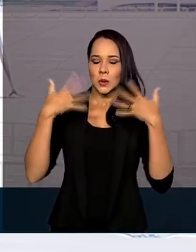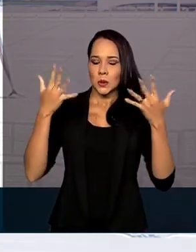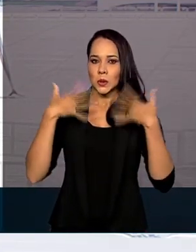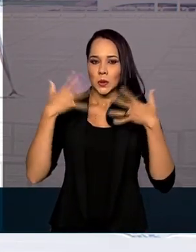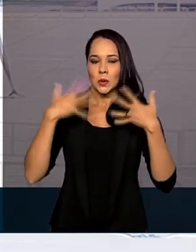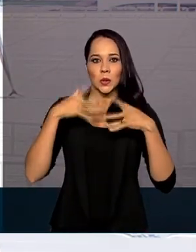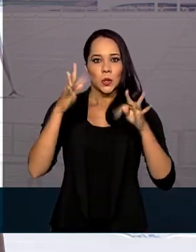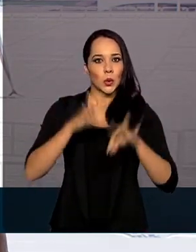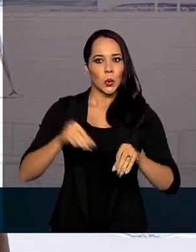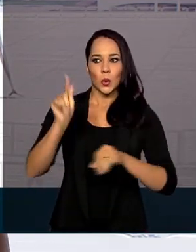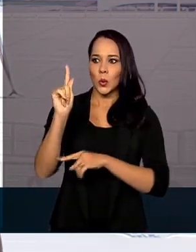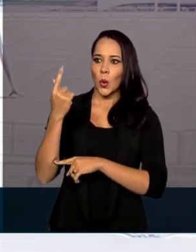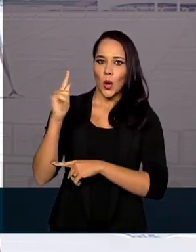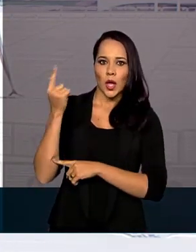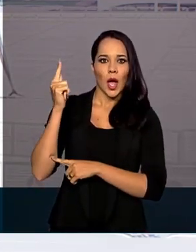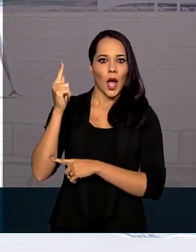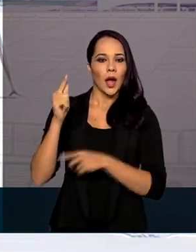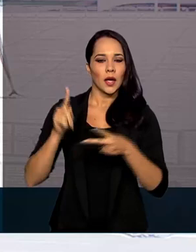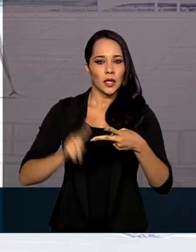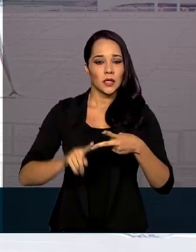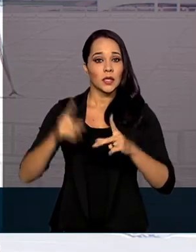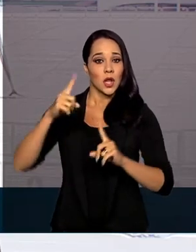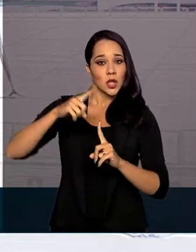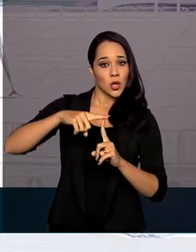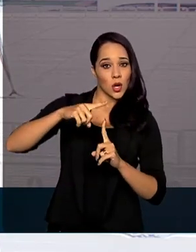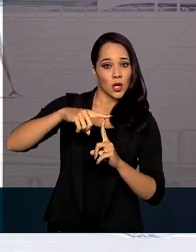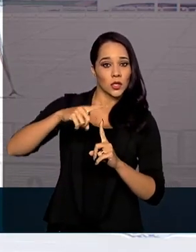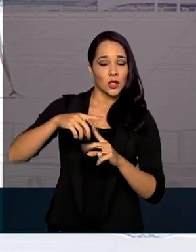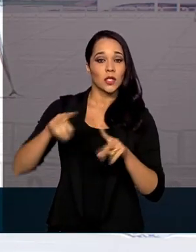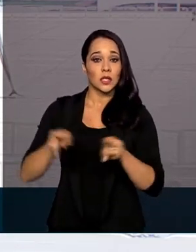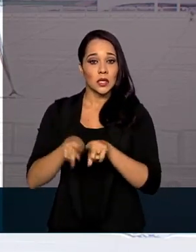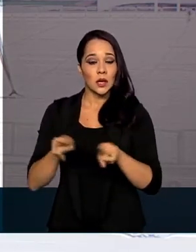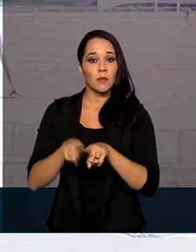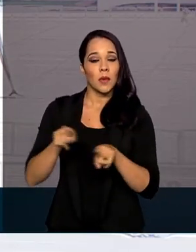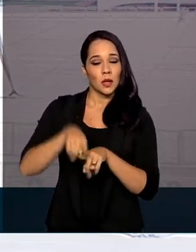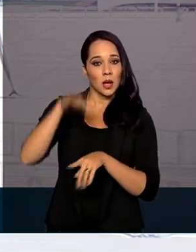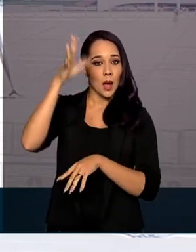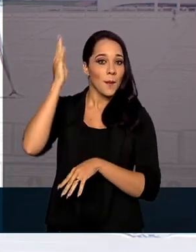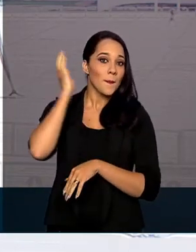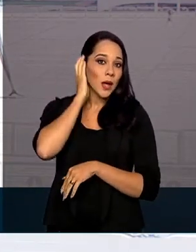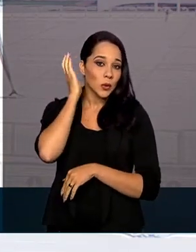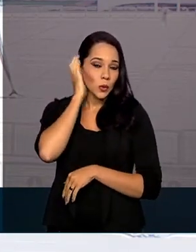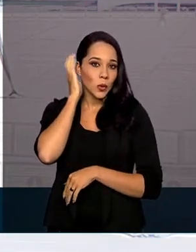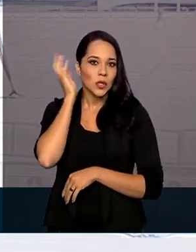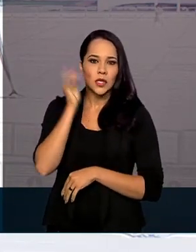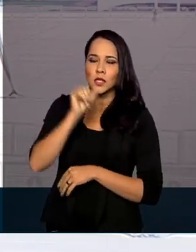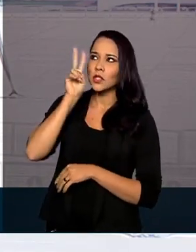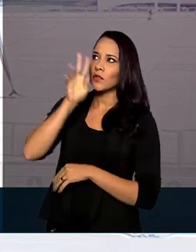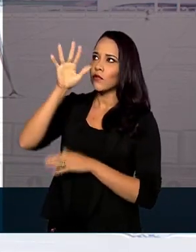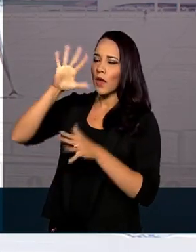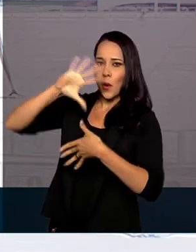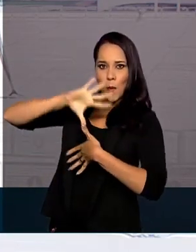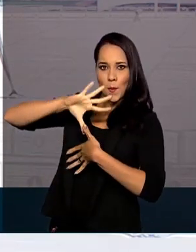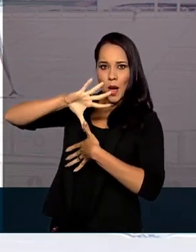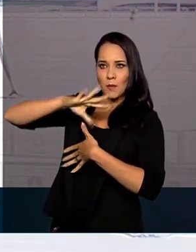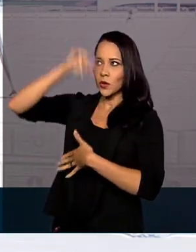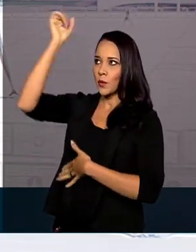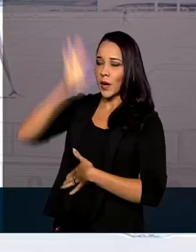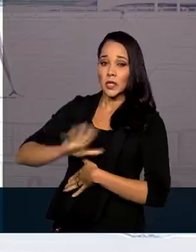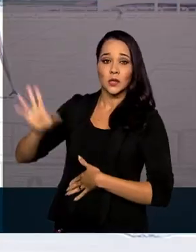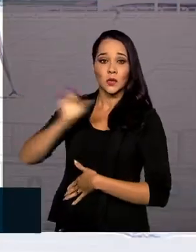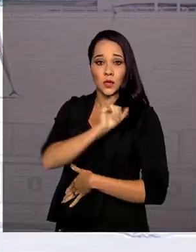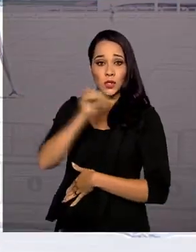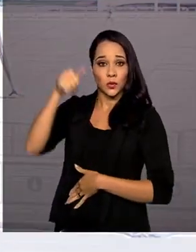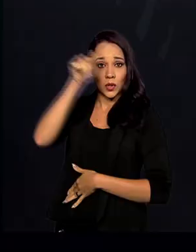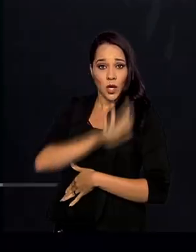todo o estado de Goiás, boa parte do Tocantins e parte do Mato Grosso. Se a gente olhar o mapa do Brasil no site do Instituto